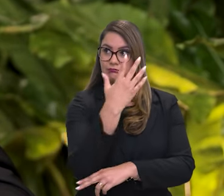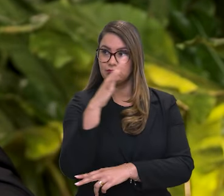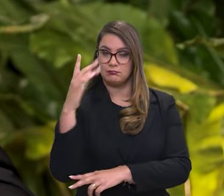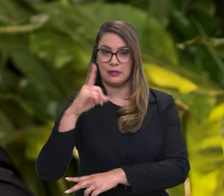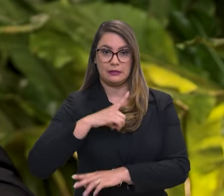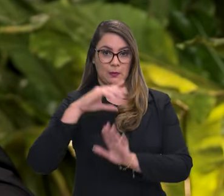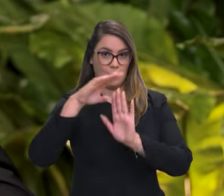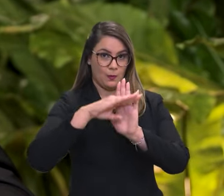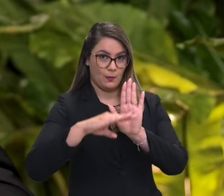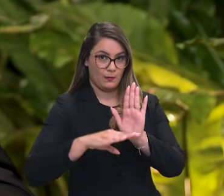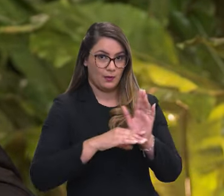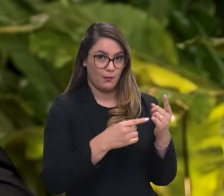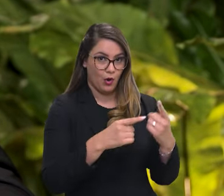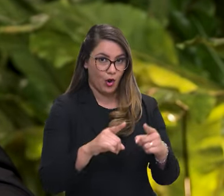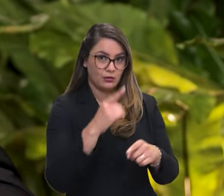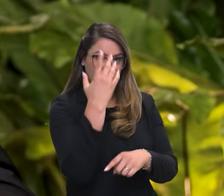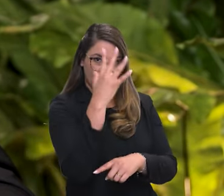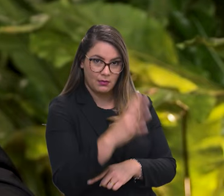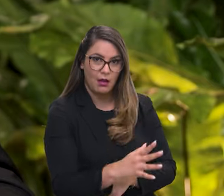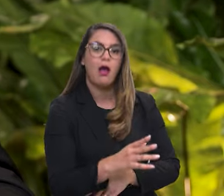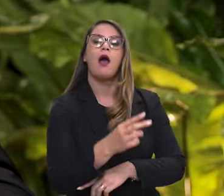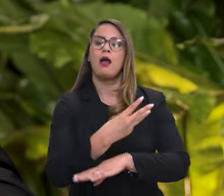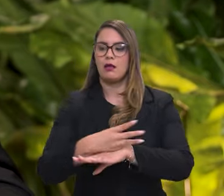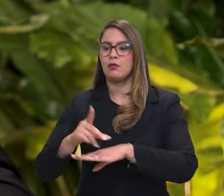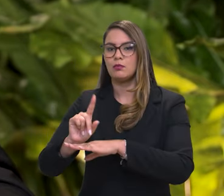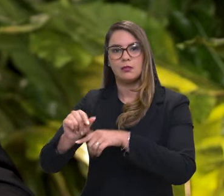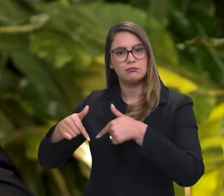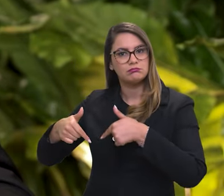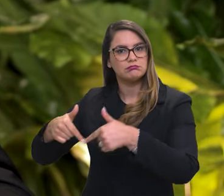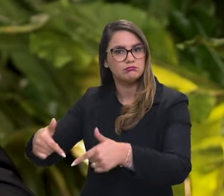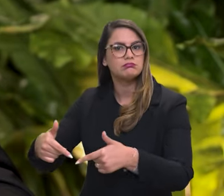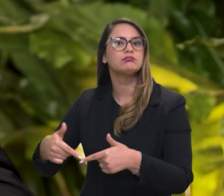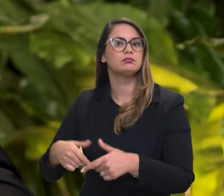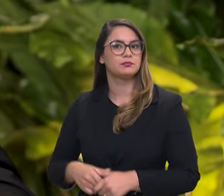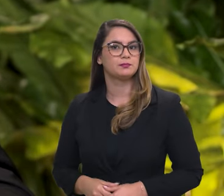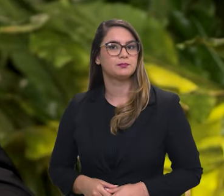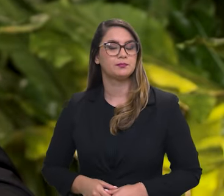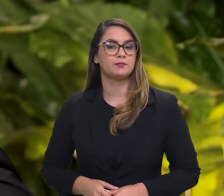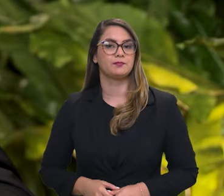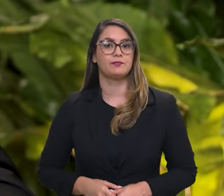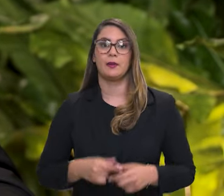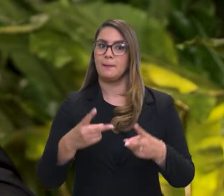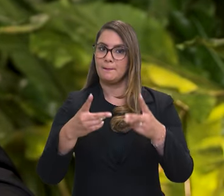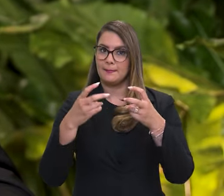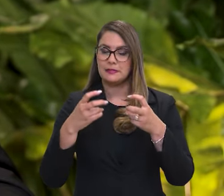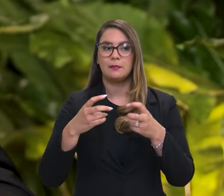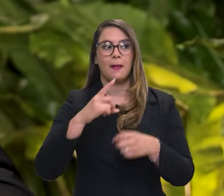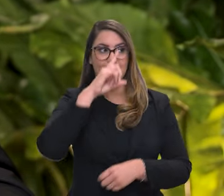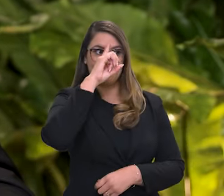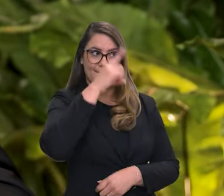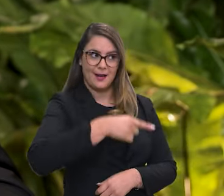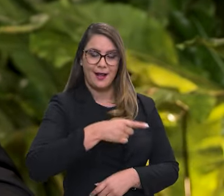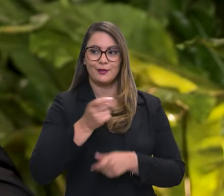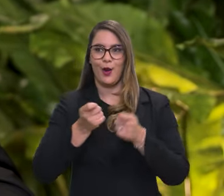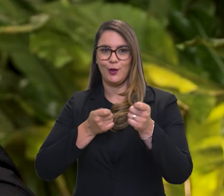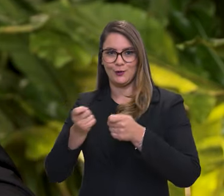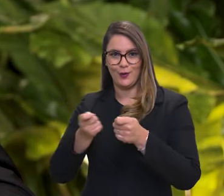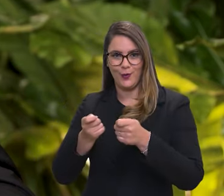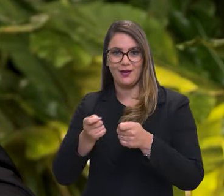ao Desmatamento e o IBAMA faz a execução dessas ações. Notadamente, chamado Comando e Controle, que são as ações de fiscalização.